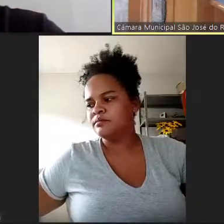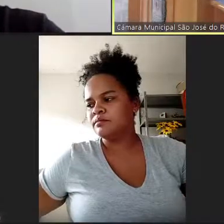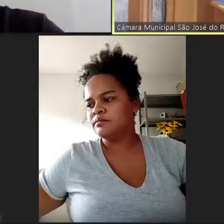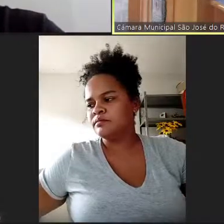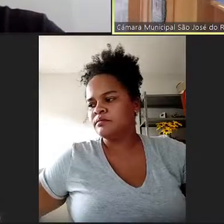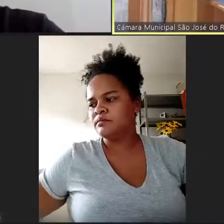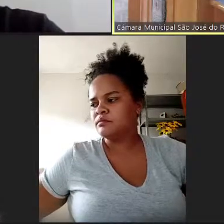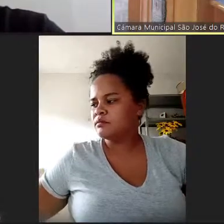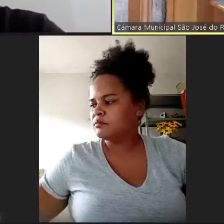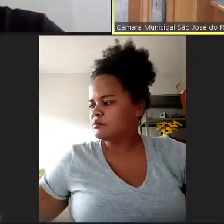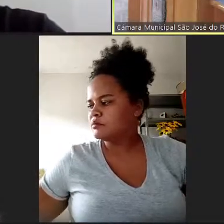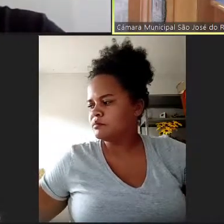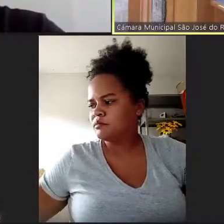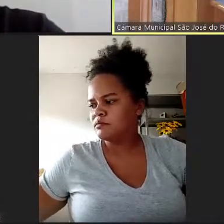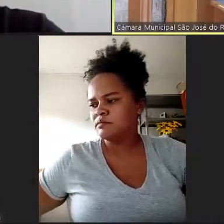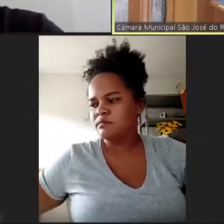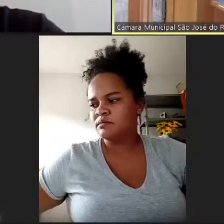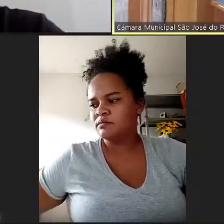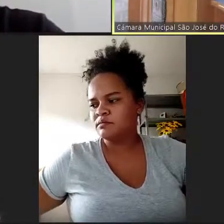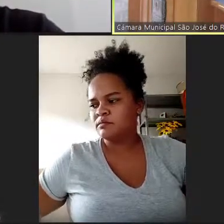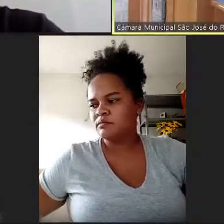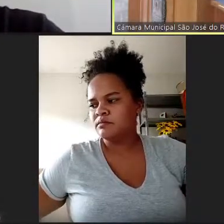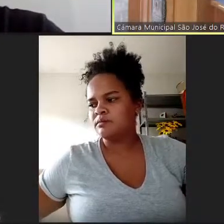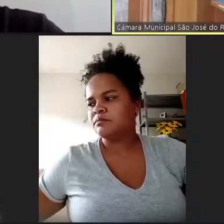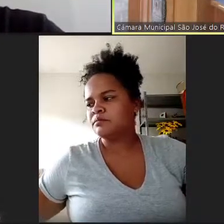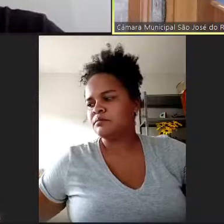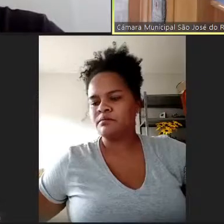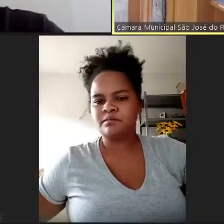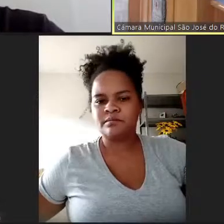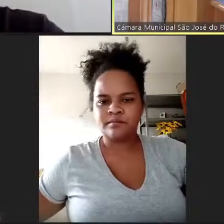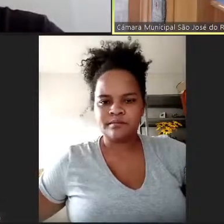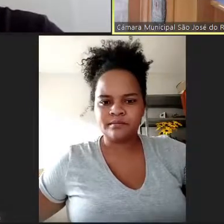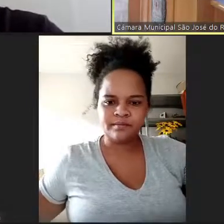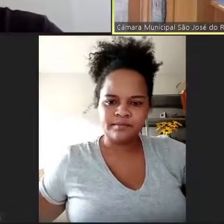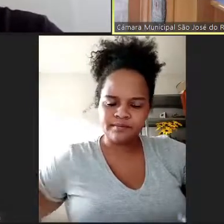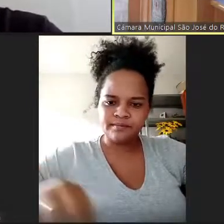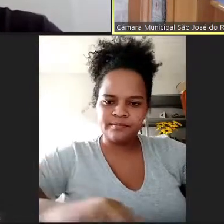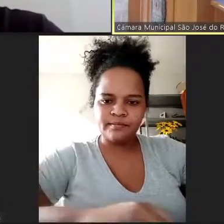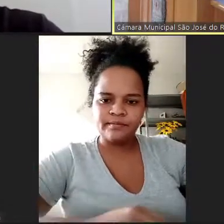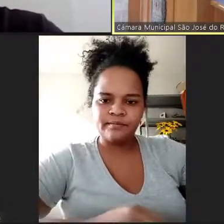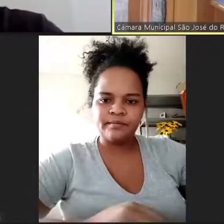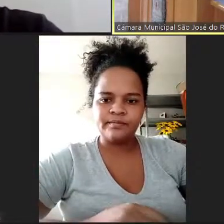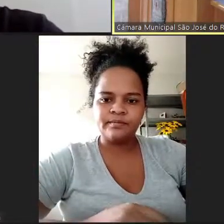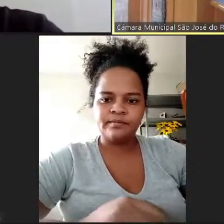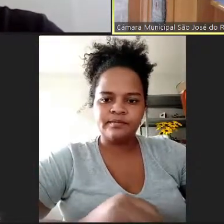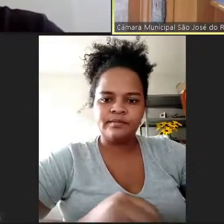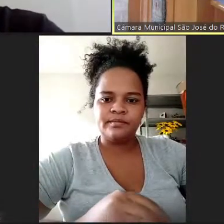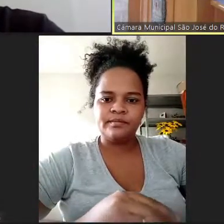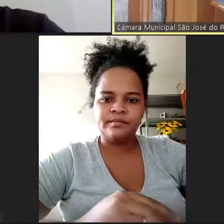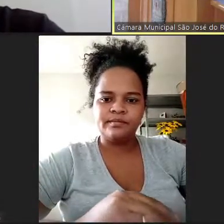pedindo para a população que for se vacinar levar aí um quilo de alimento para ajudar. Porém, eu acho que se